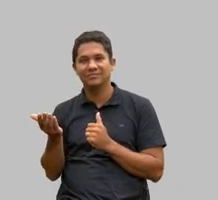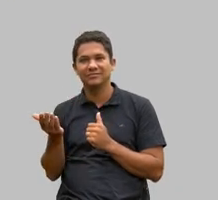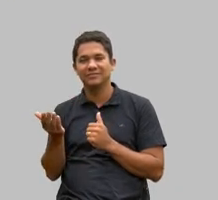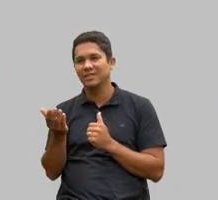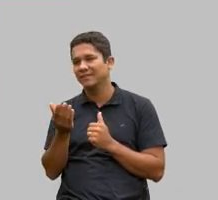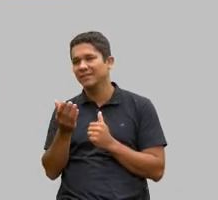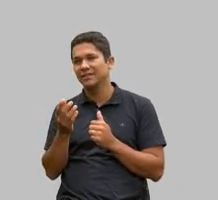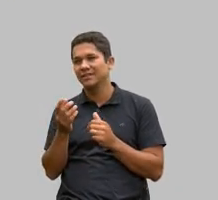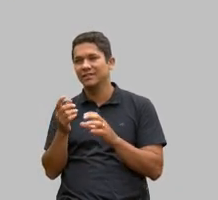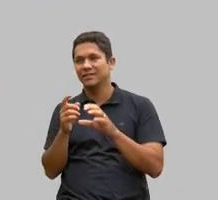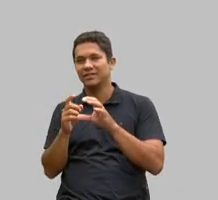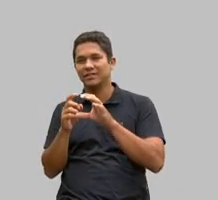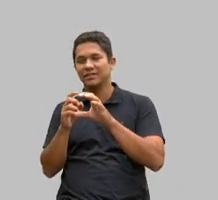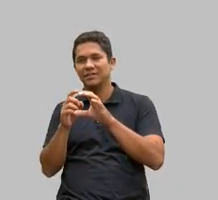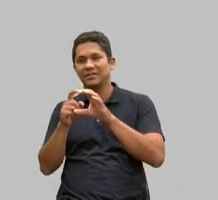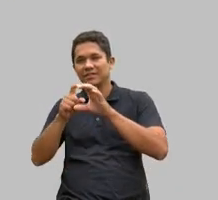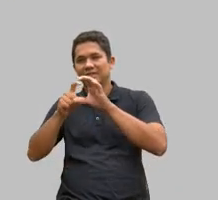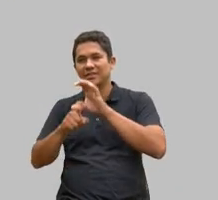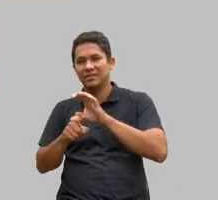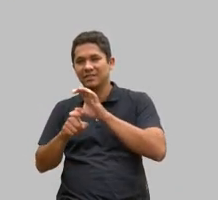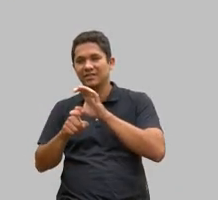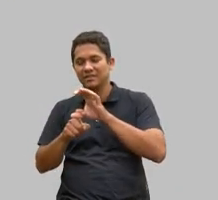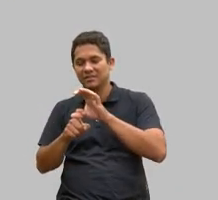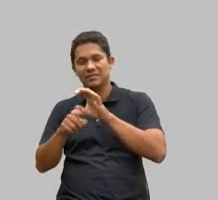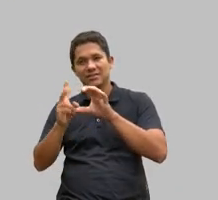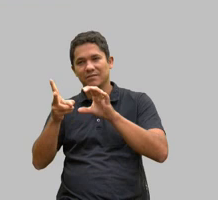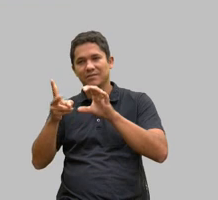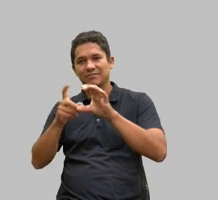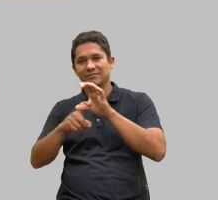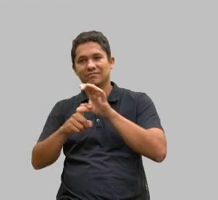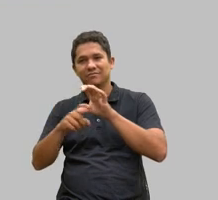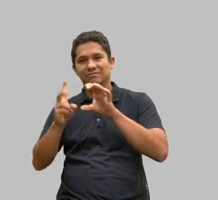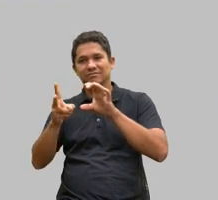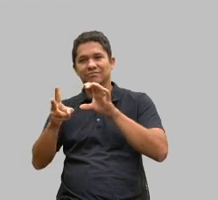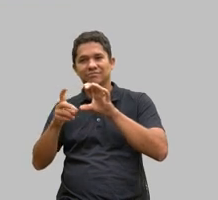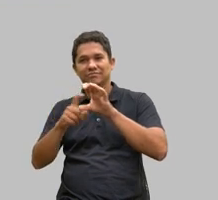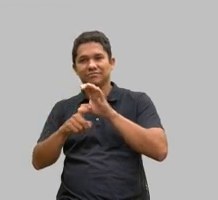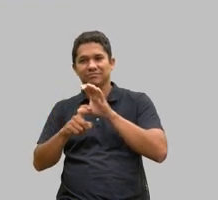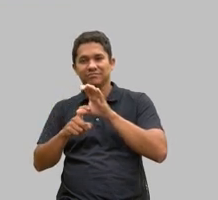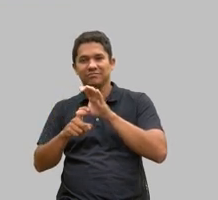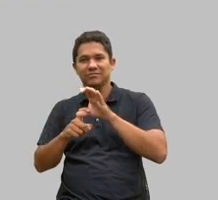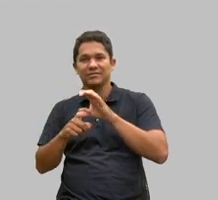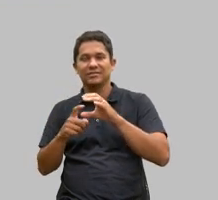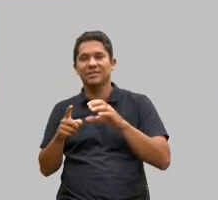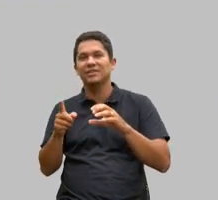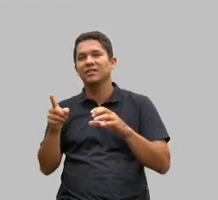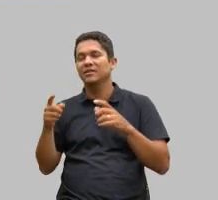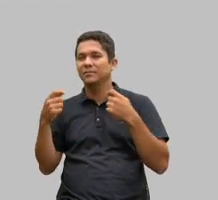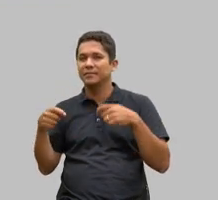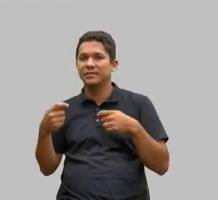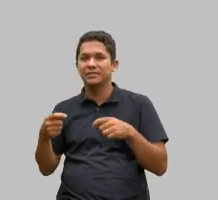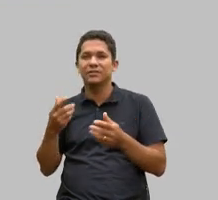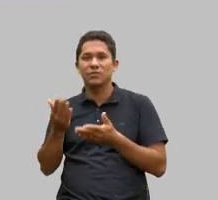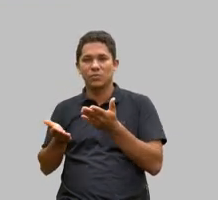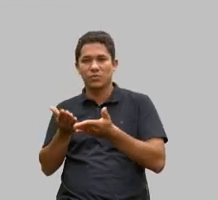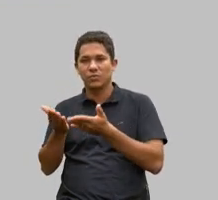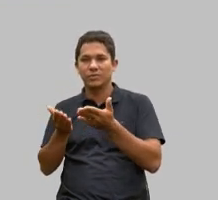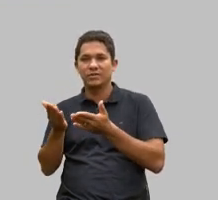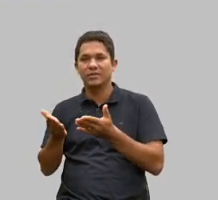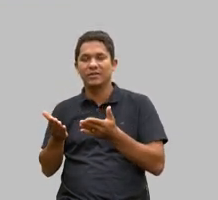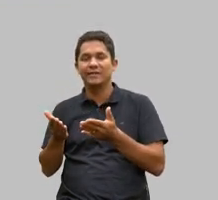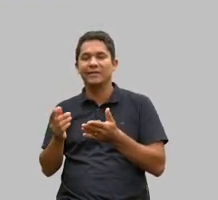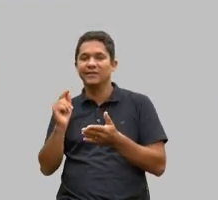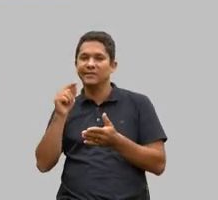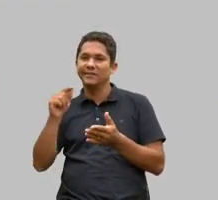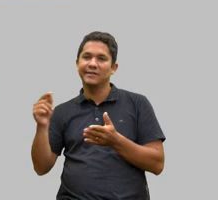ele vai ser independente ele vai ser dependente o resto da vida ele vai depender do cuidado de terceiros o resto da